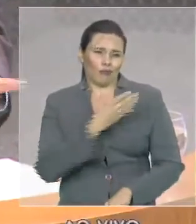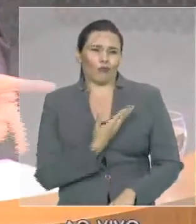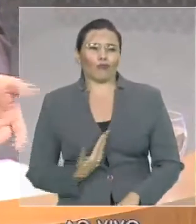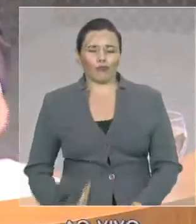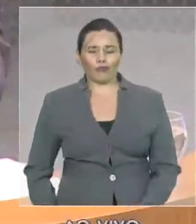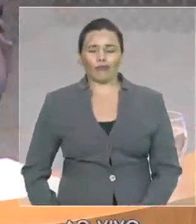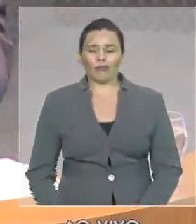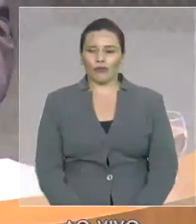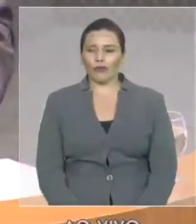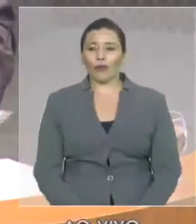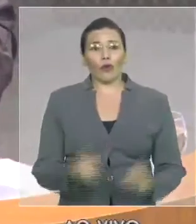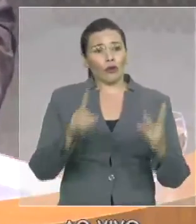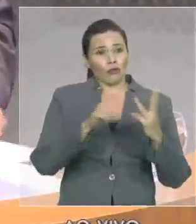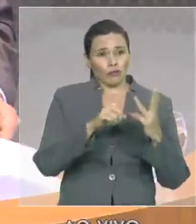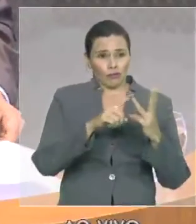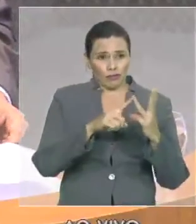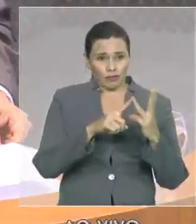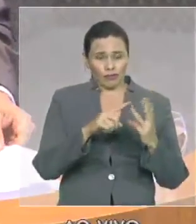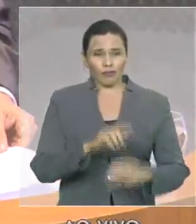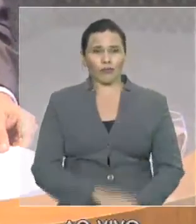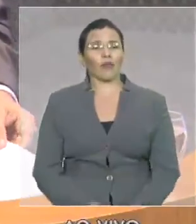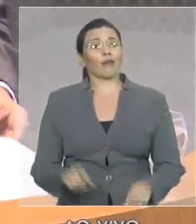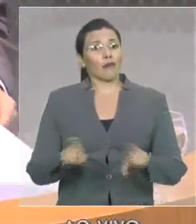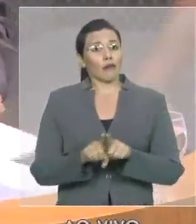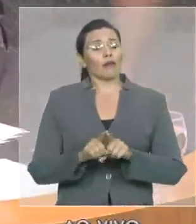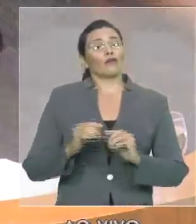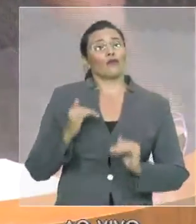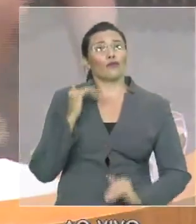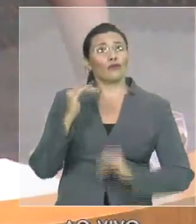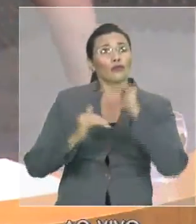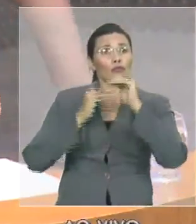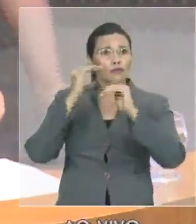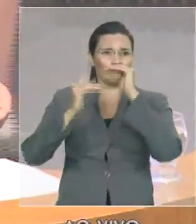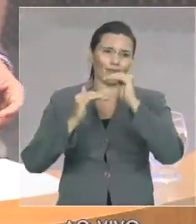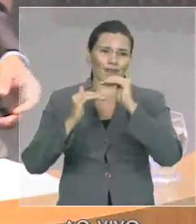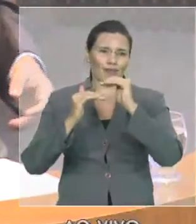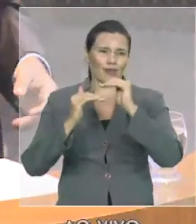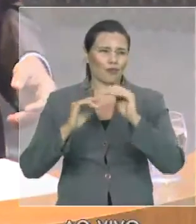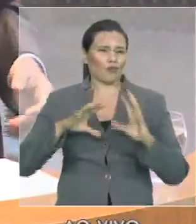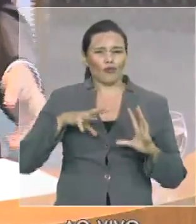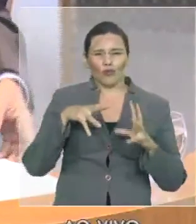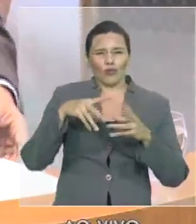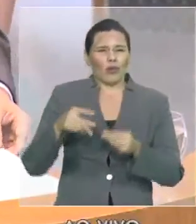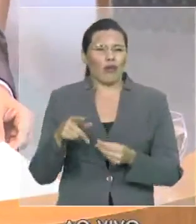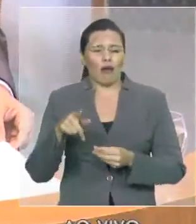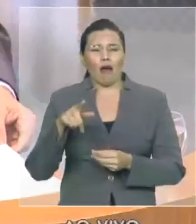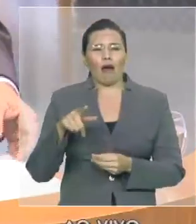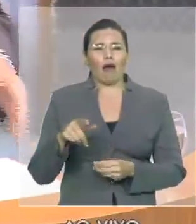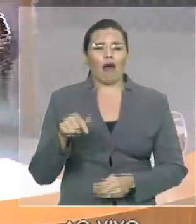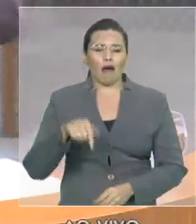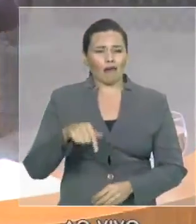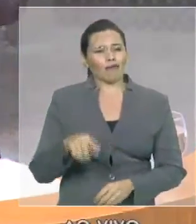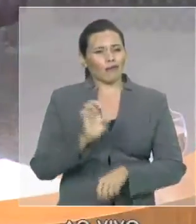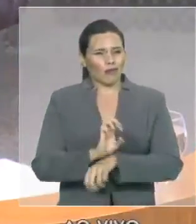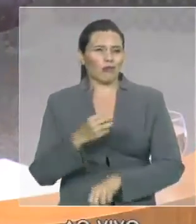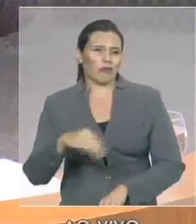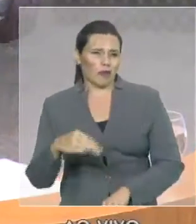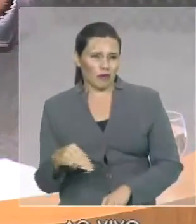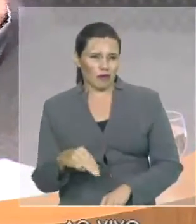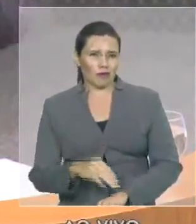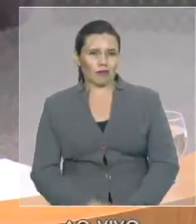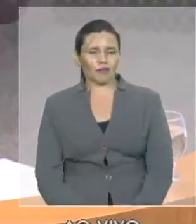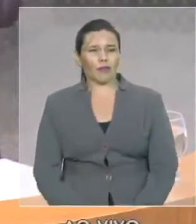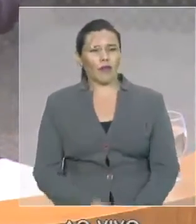guisa de conclusão é exatamente o do desenvolvimento da produção quero informar a todas as senhoras e senhores que os programas